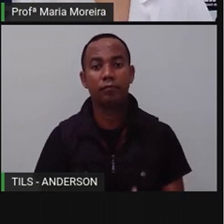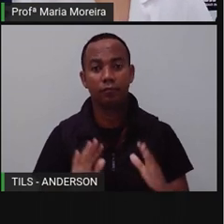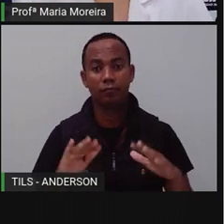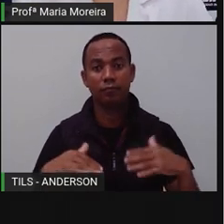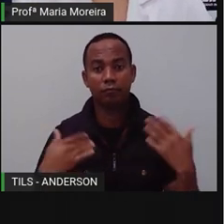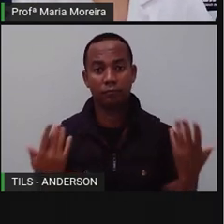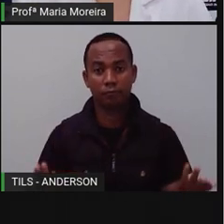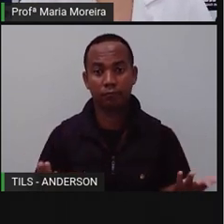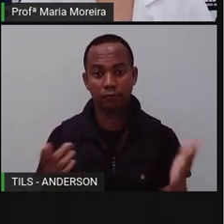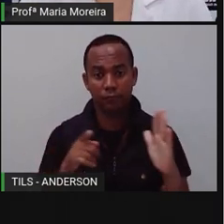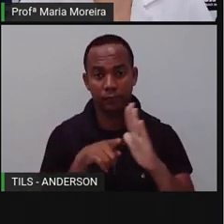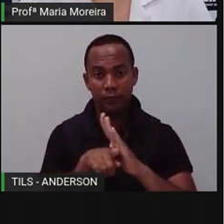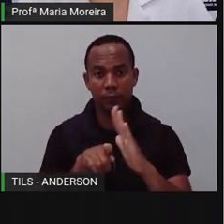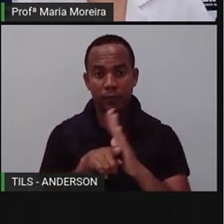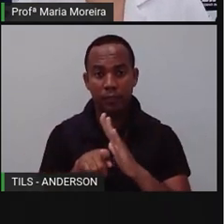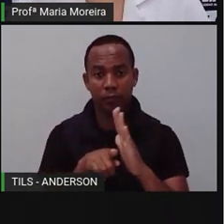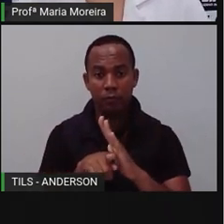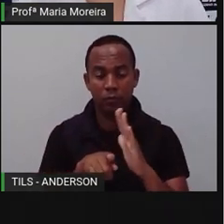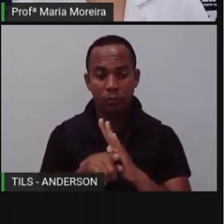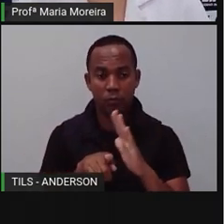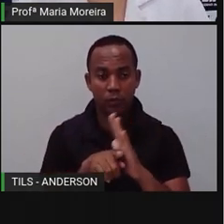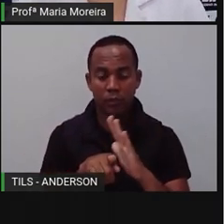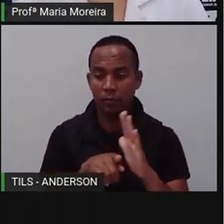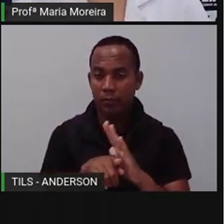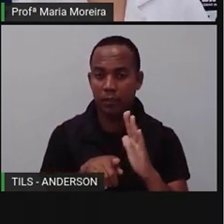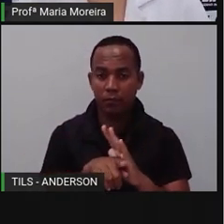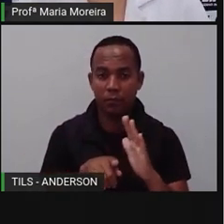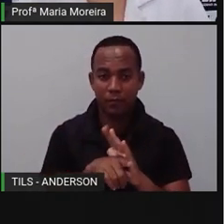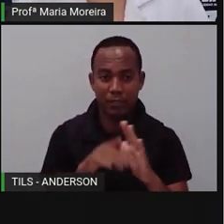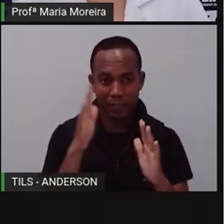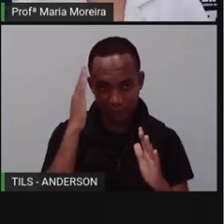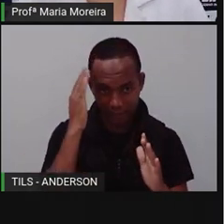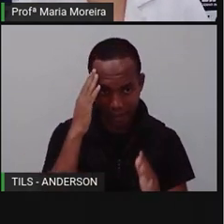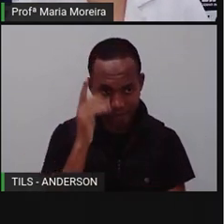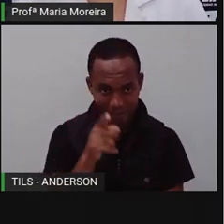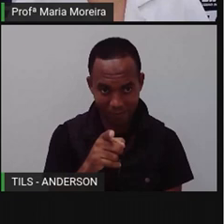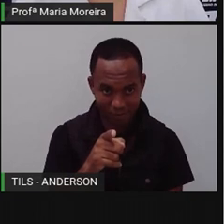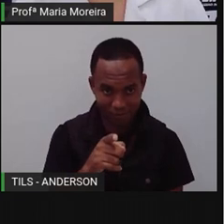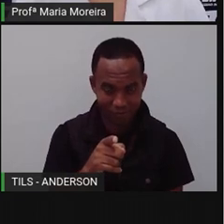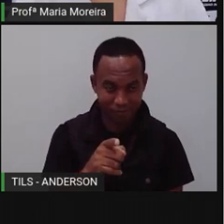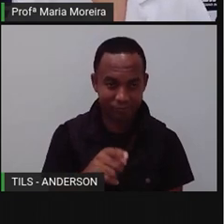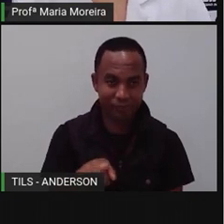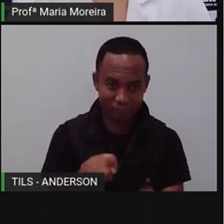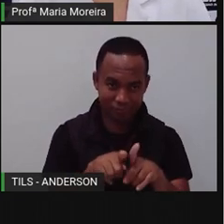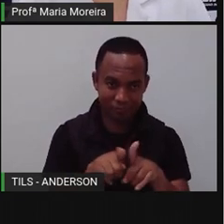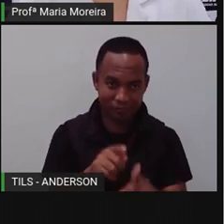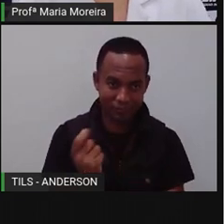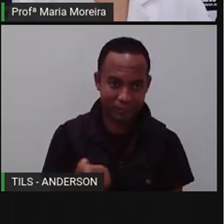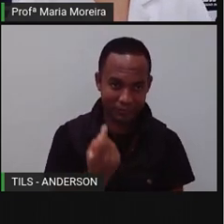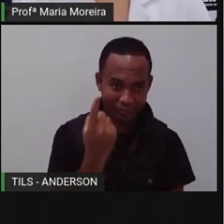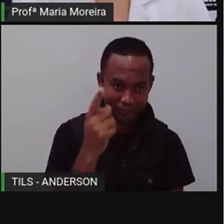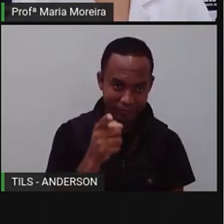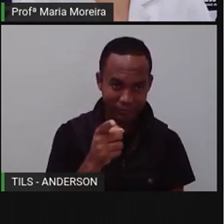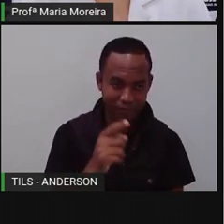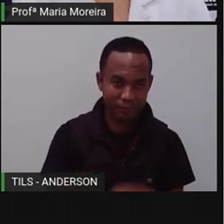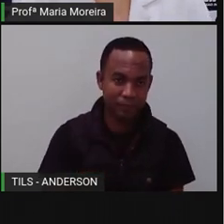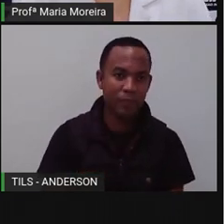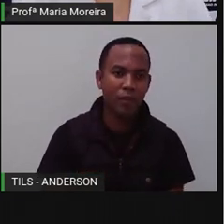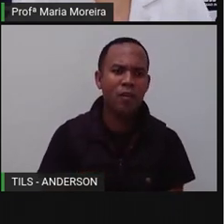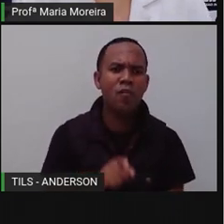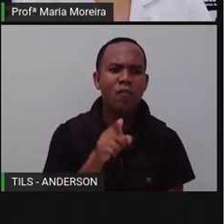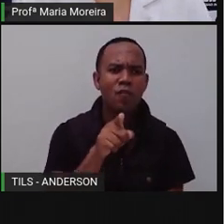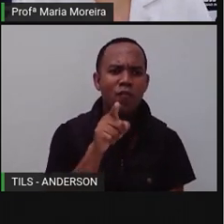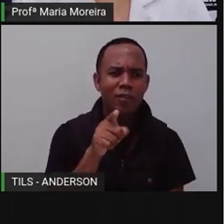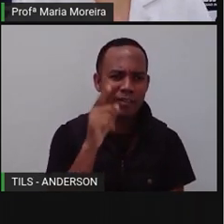Bom, perguntinhas, né? Vamos a sabatina, que é pra gente ver se Anderson presteu atenção na aula, viu, gente? E você? Você é